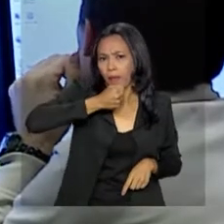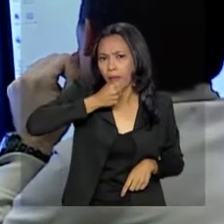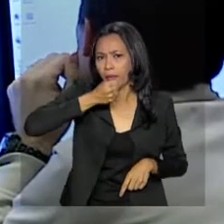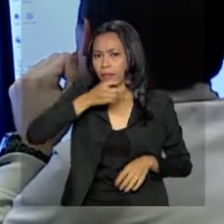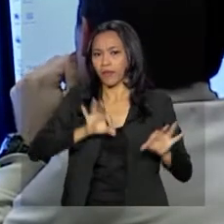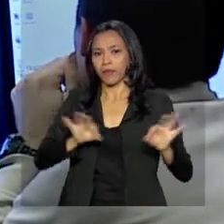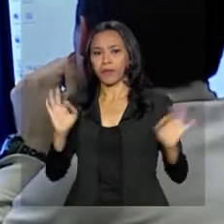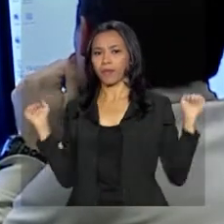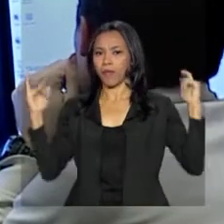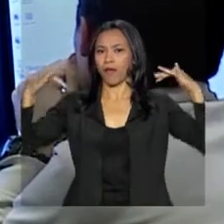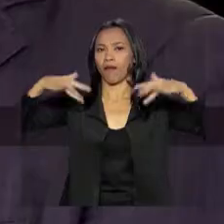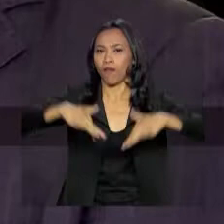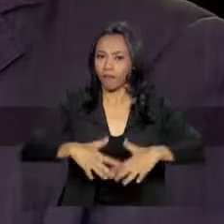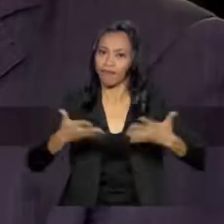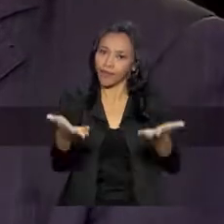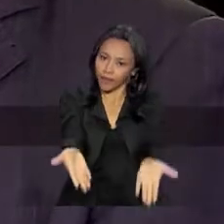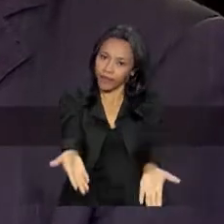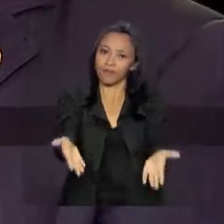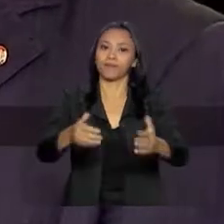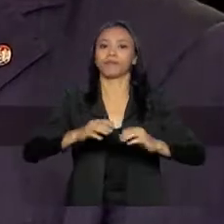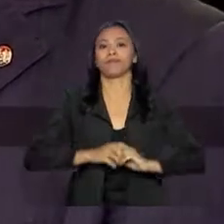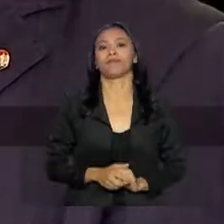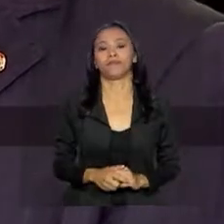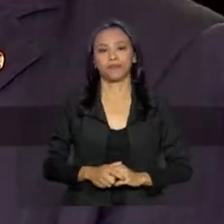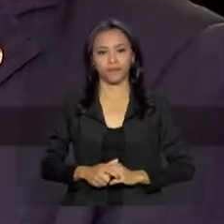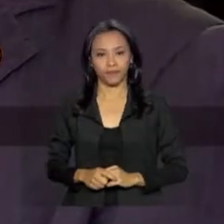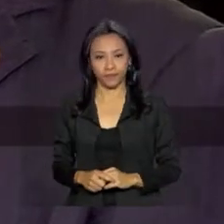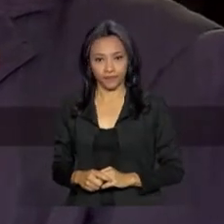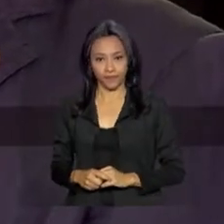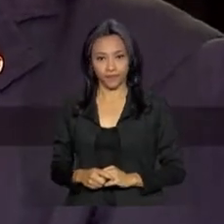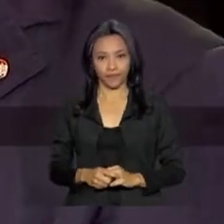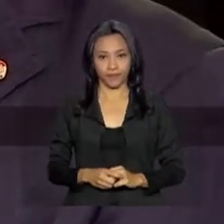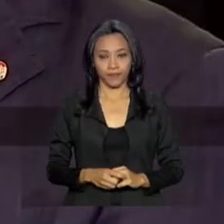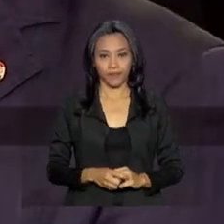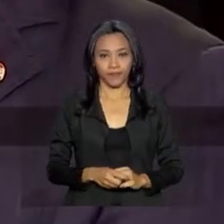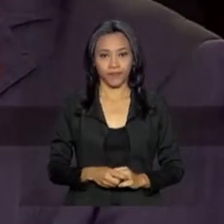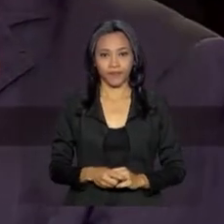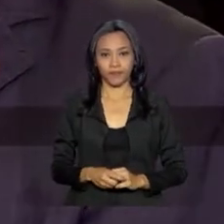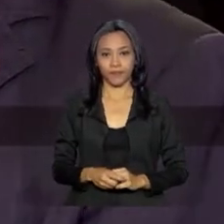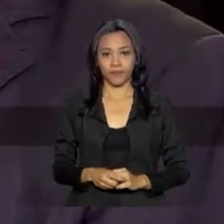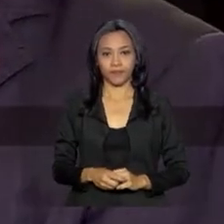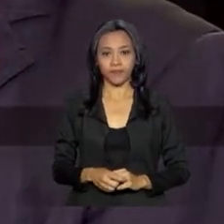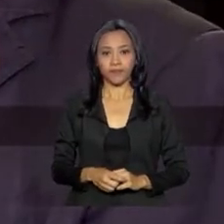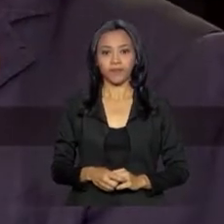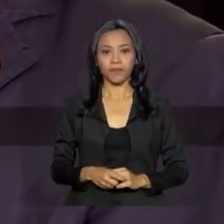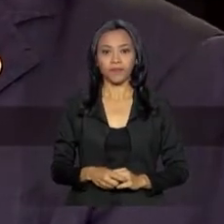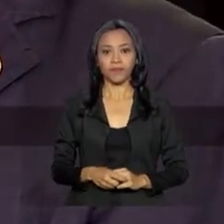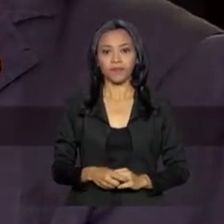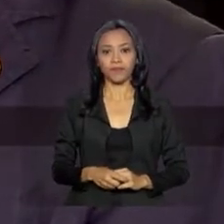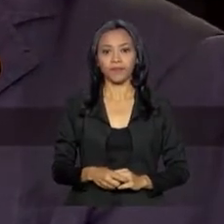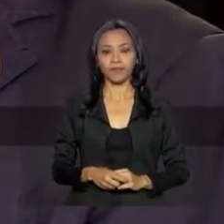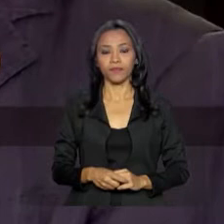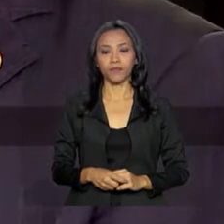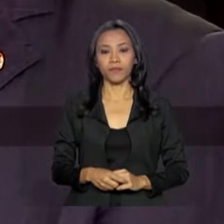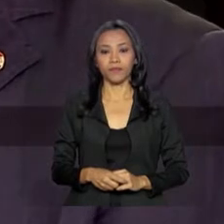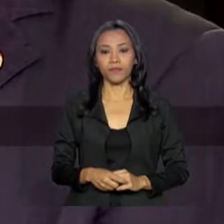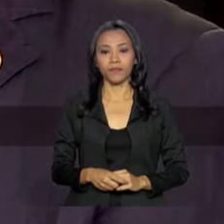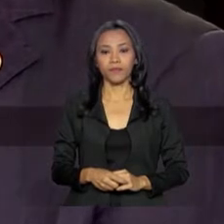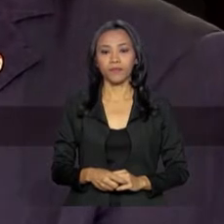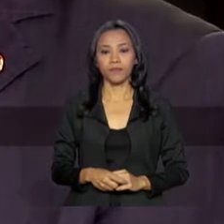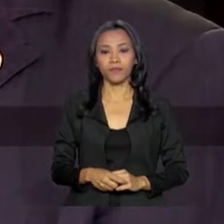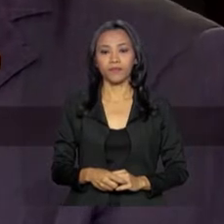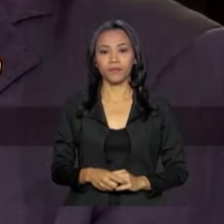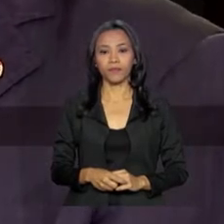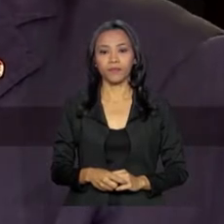local que vieram para cá. Há um trabalho coordenado. De parte nossa, nós conformado equipos que vão atender a